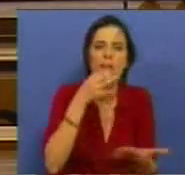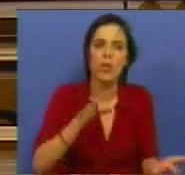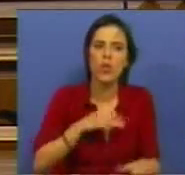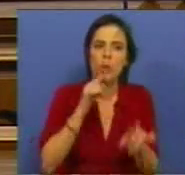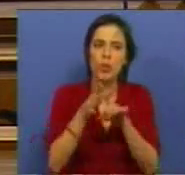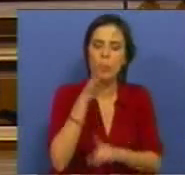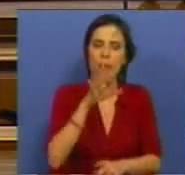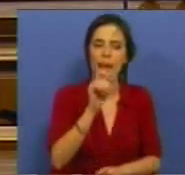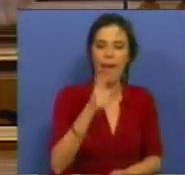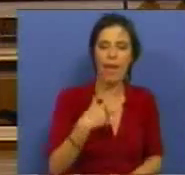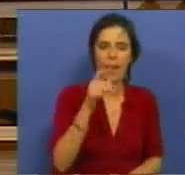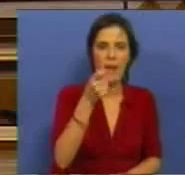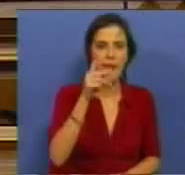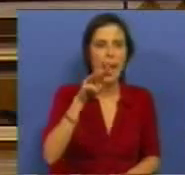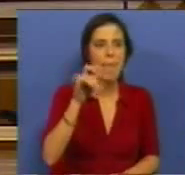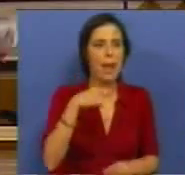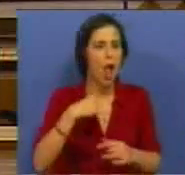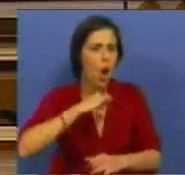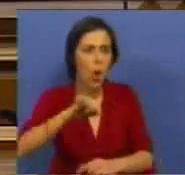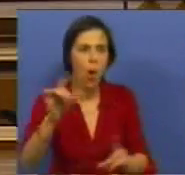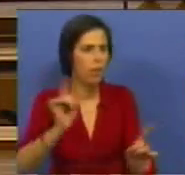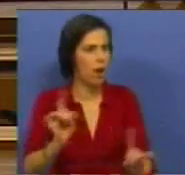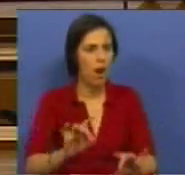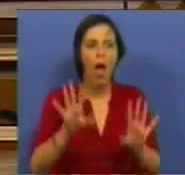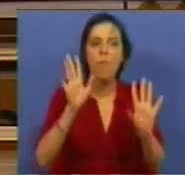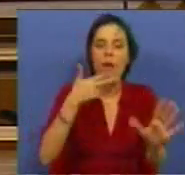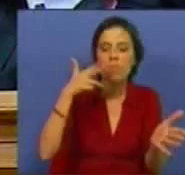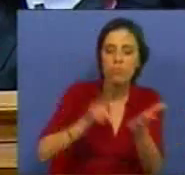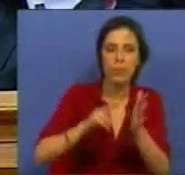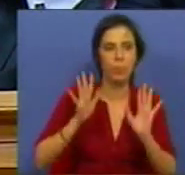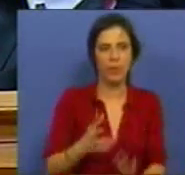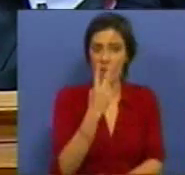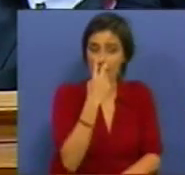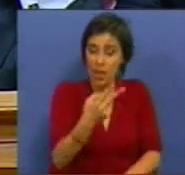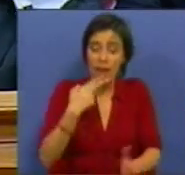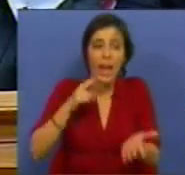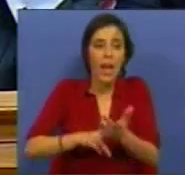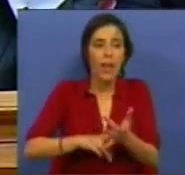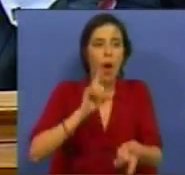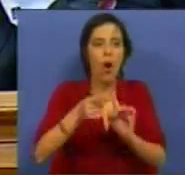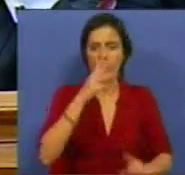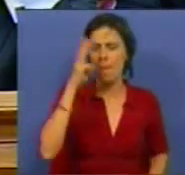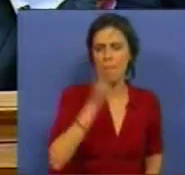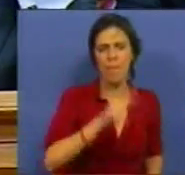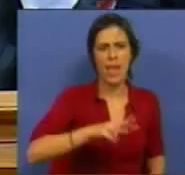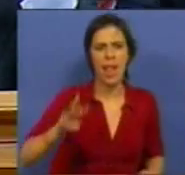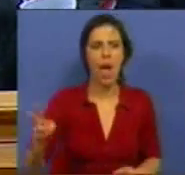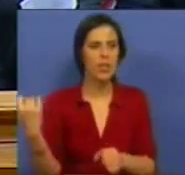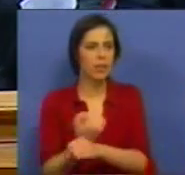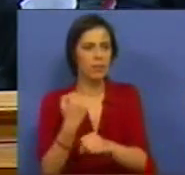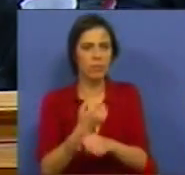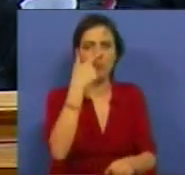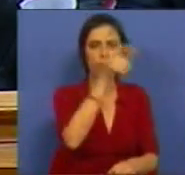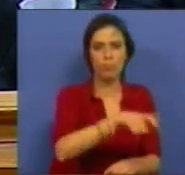Sr. Deputado Helder Amaral, não tenho nada contra isso, mas é preciso ver a realidade, a realidade destes milhares de trabalhadores